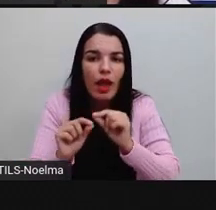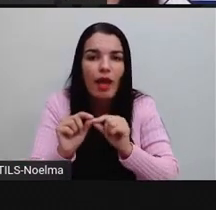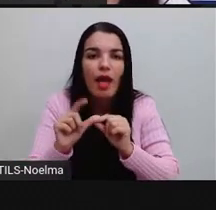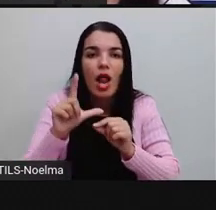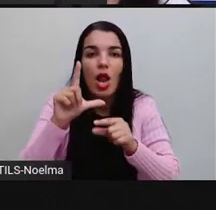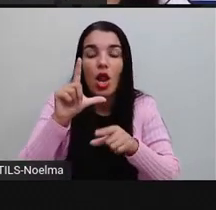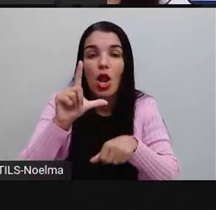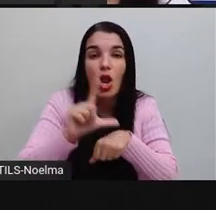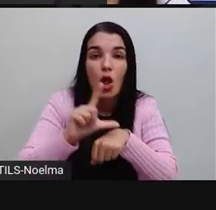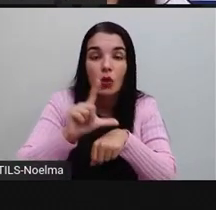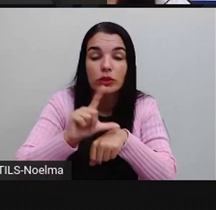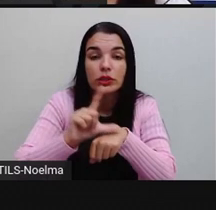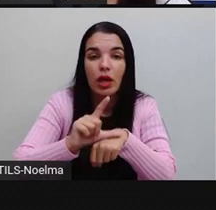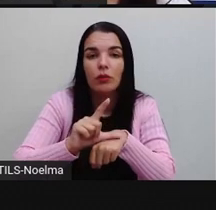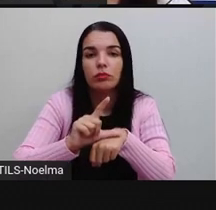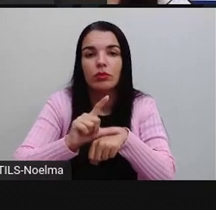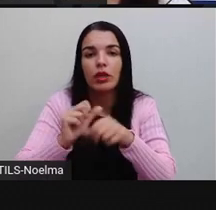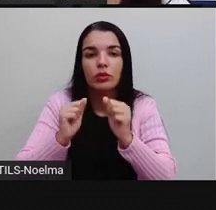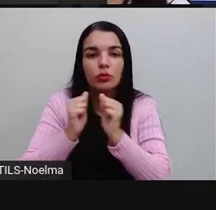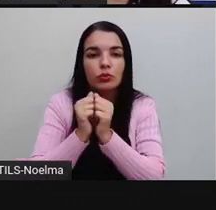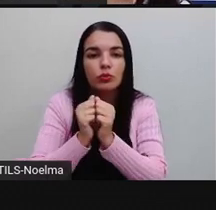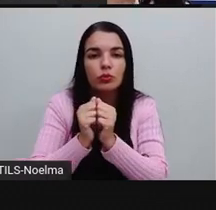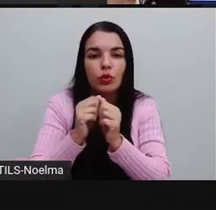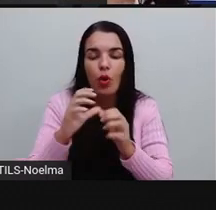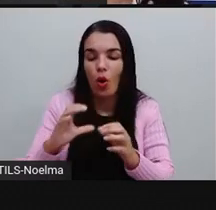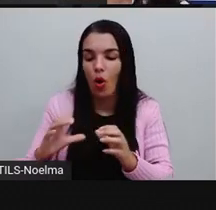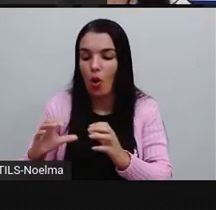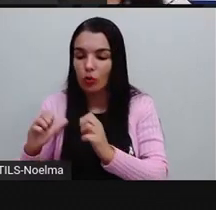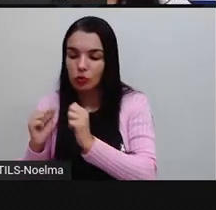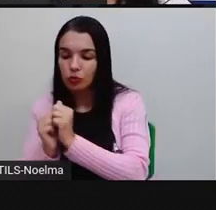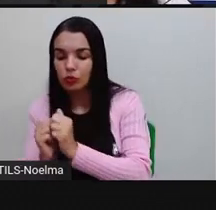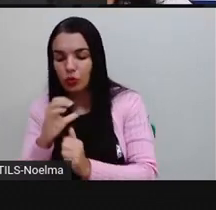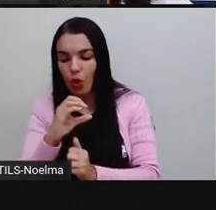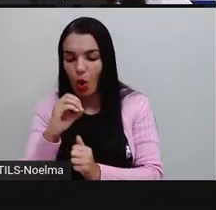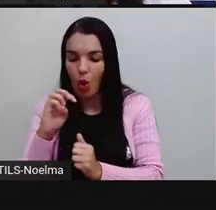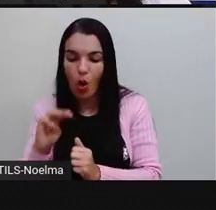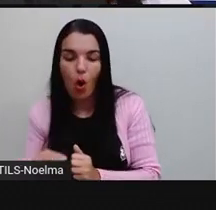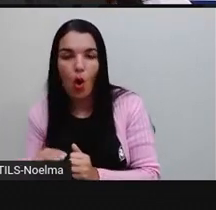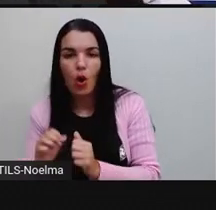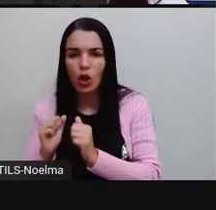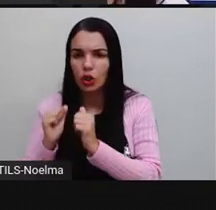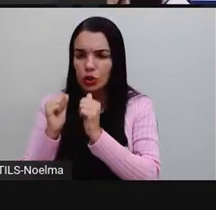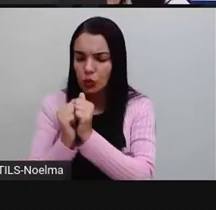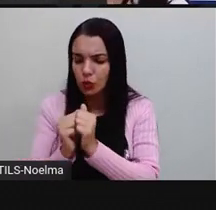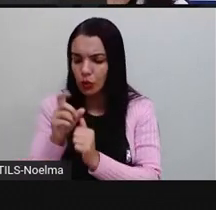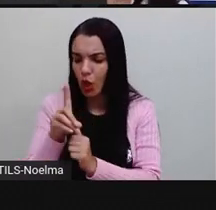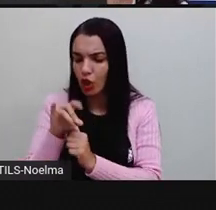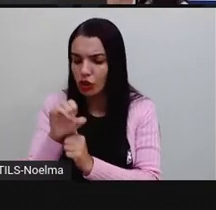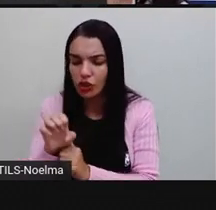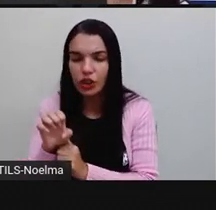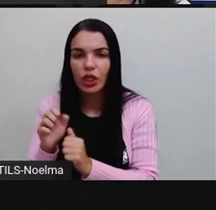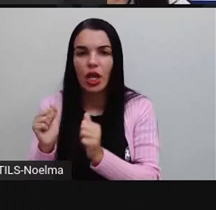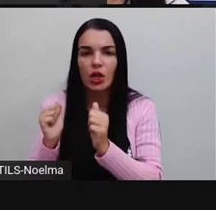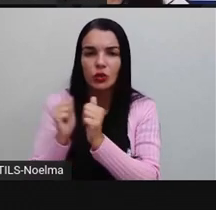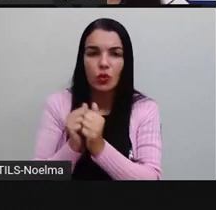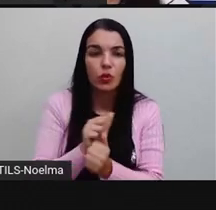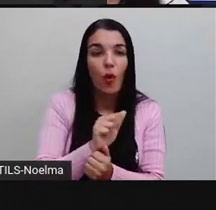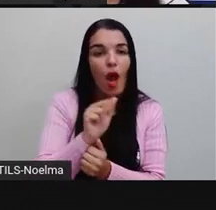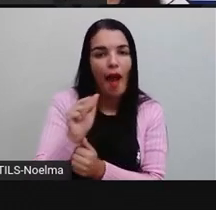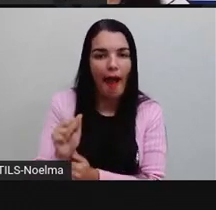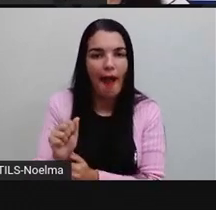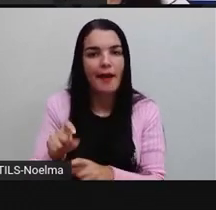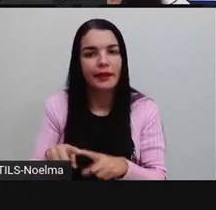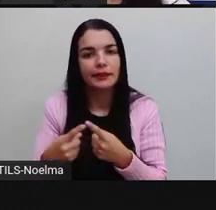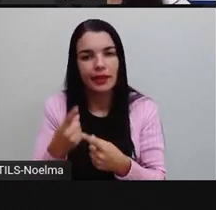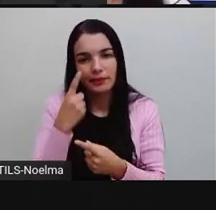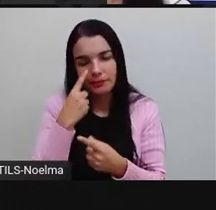prepositiva. Por exemplo, junto com, junto de, junto a. Aí, neste caso,